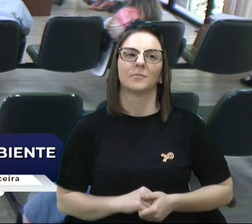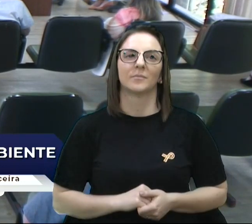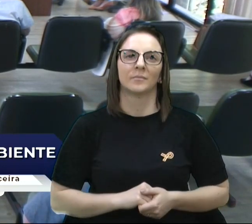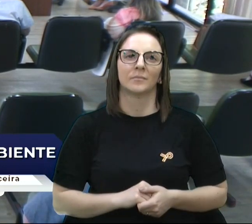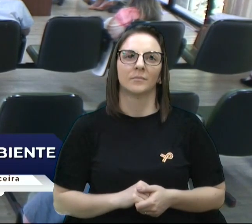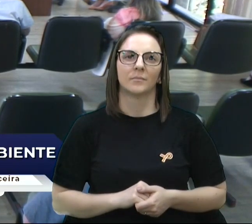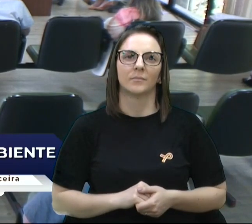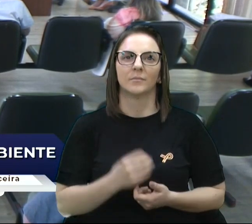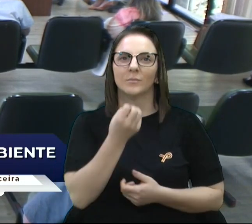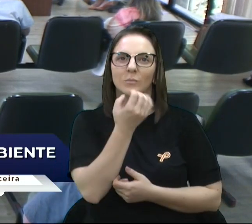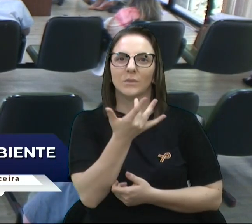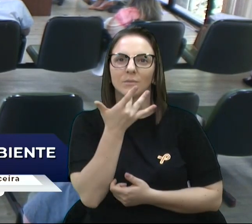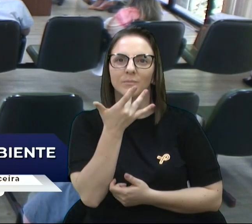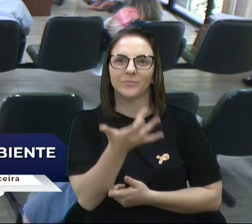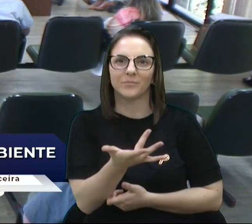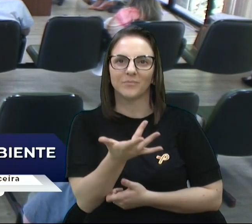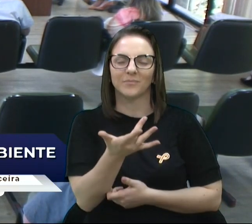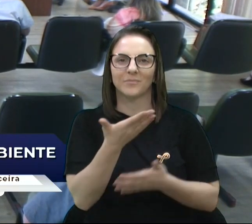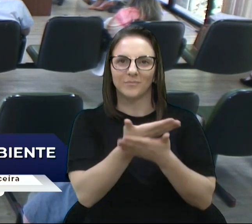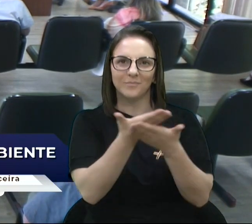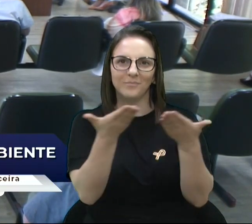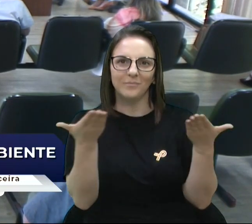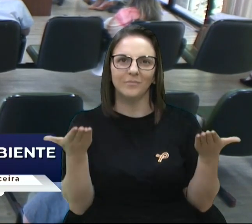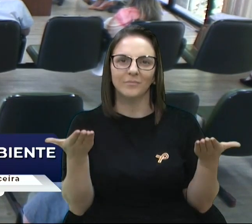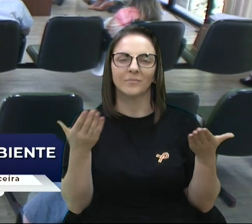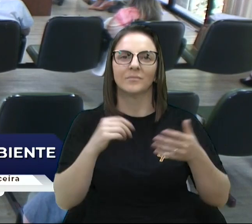Boa tarde. Boa tarde a todos.